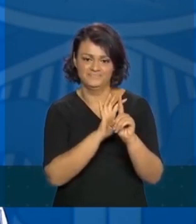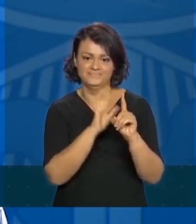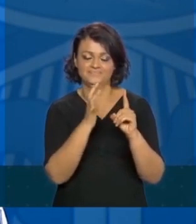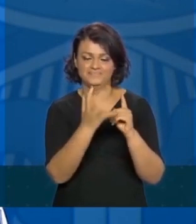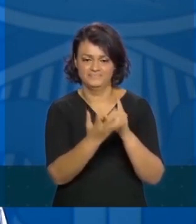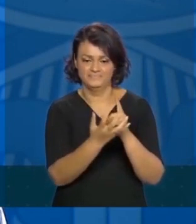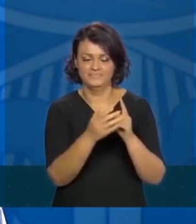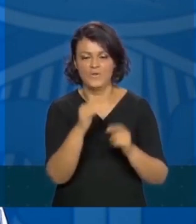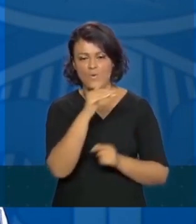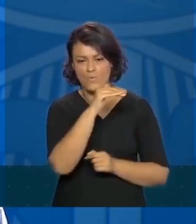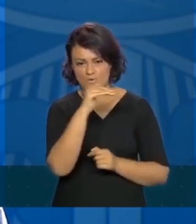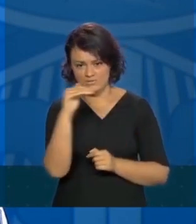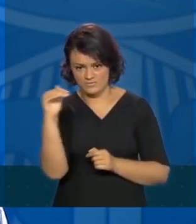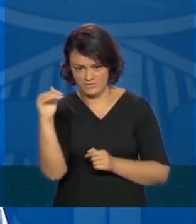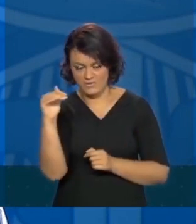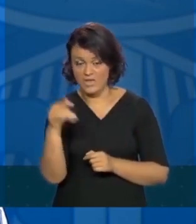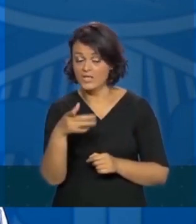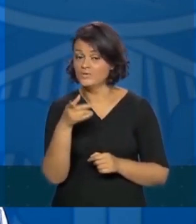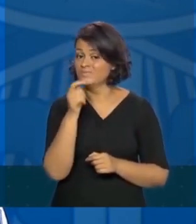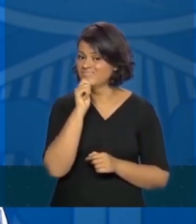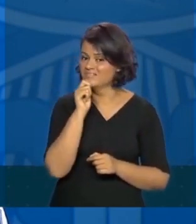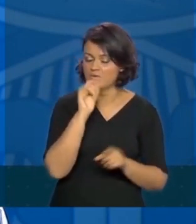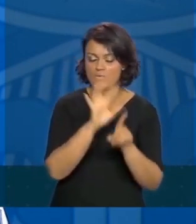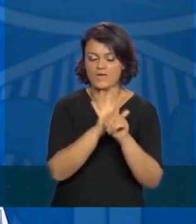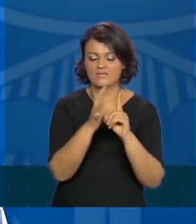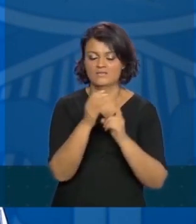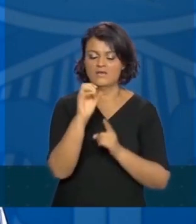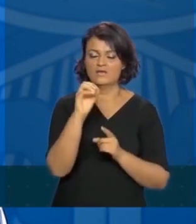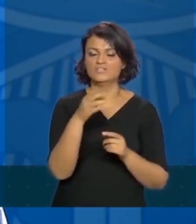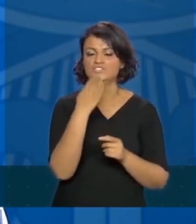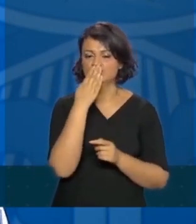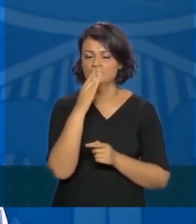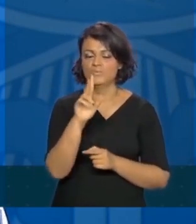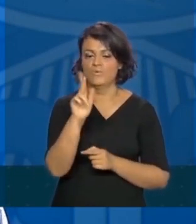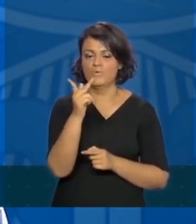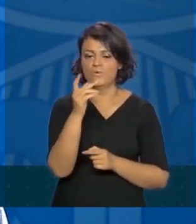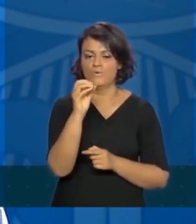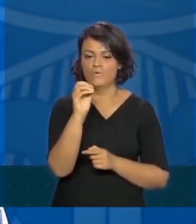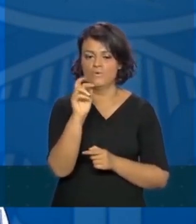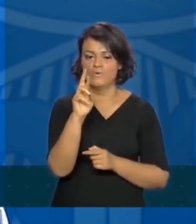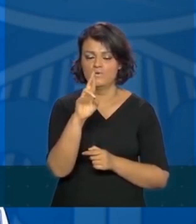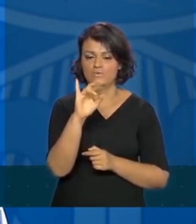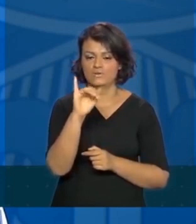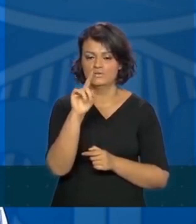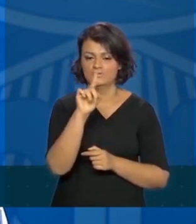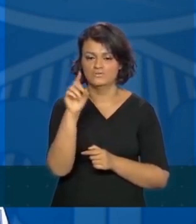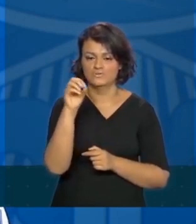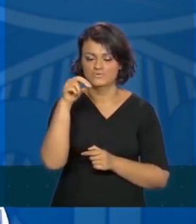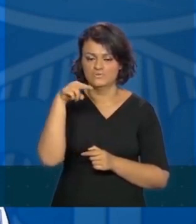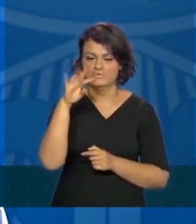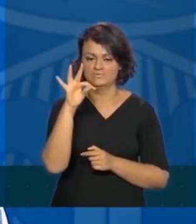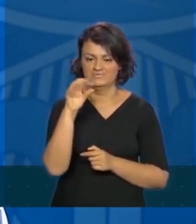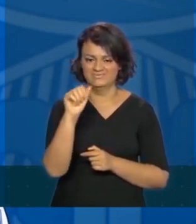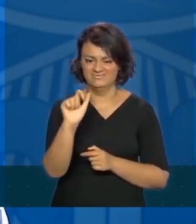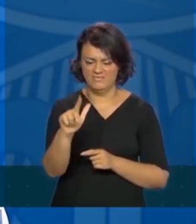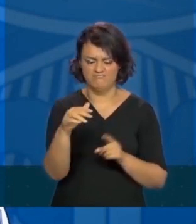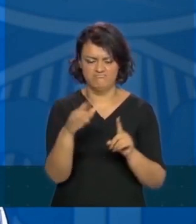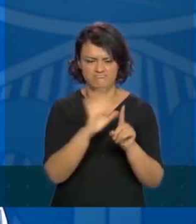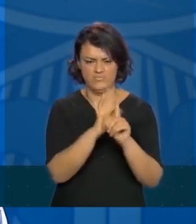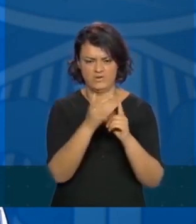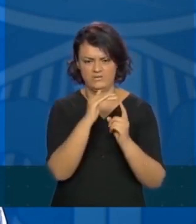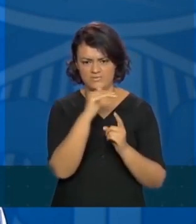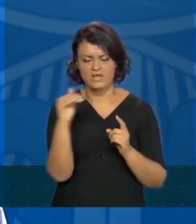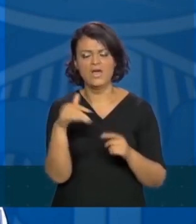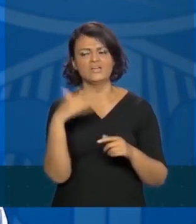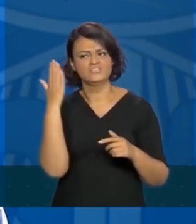que nós não experimentamos no Brasil não experimentamos no Brasil a gente tem visto as pessoas tem